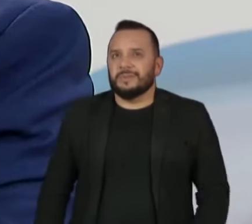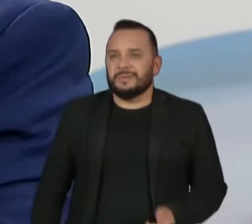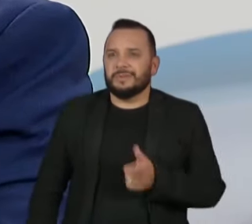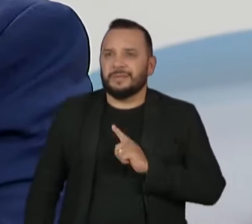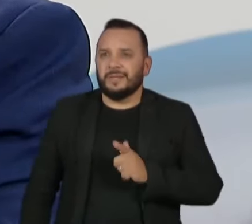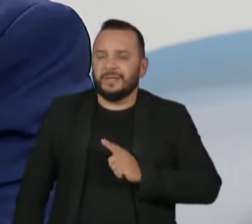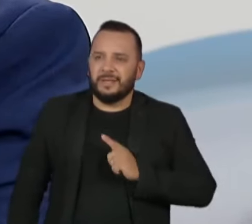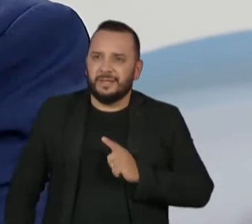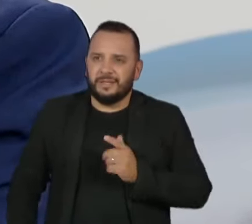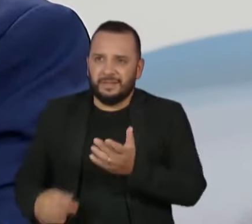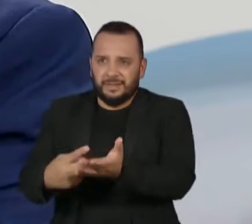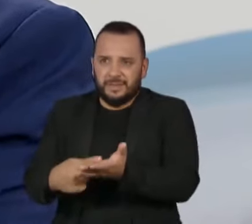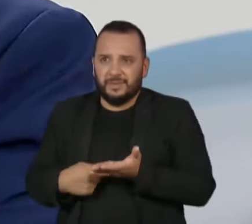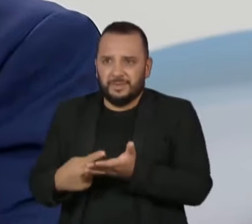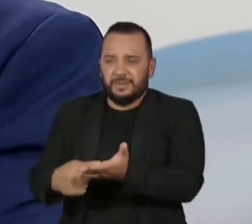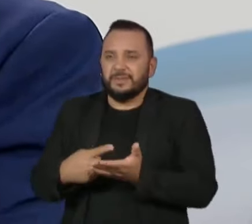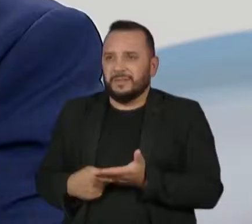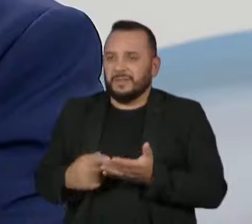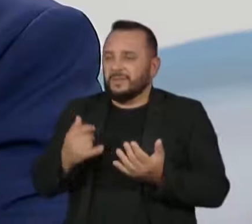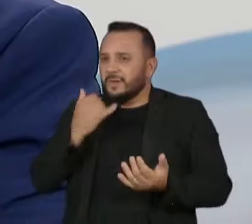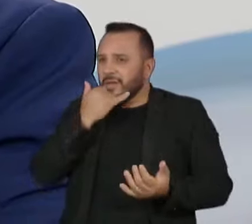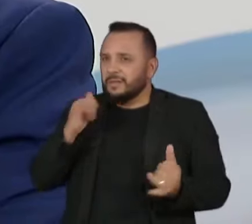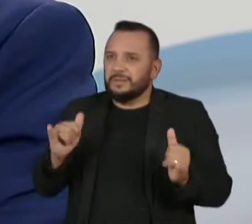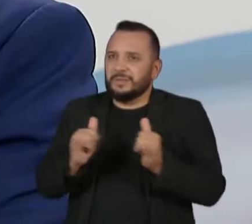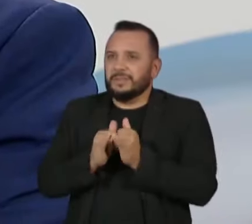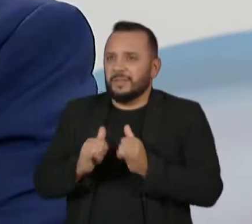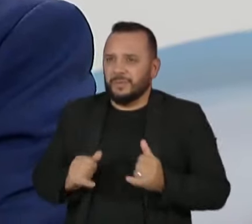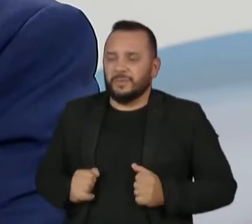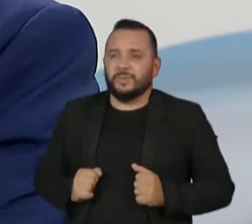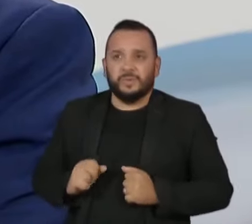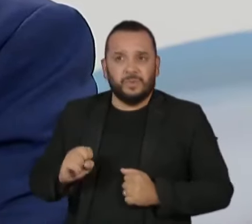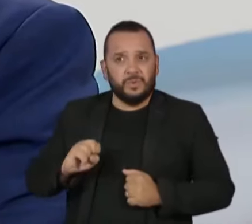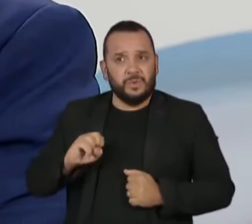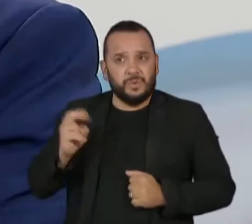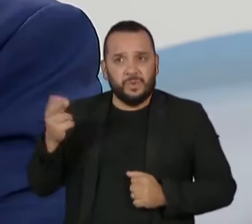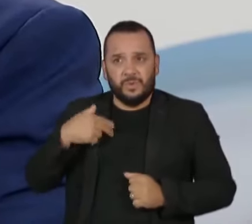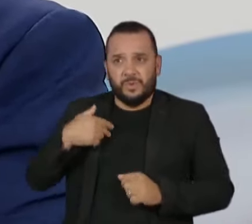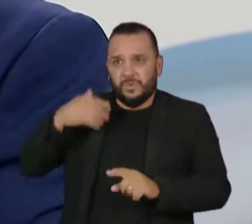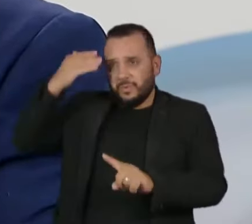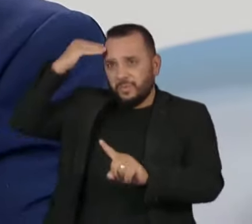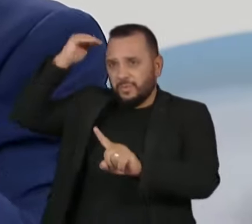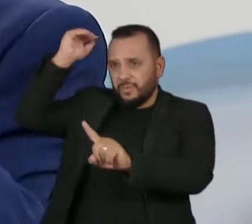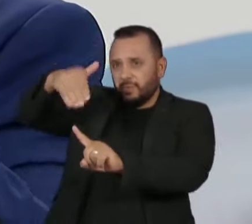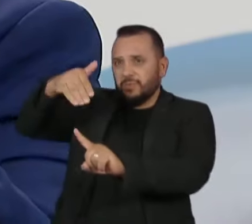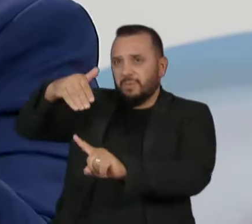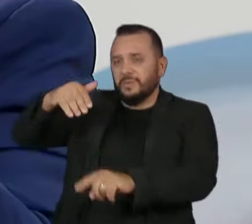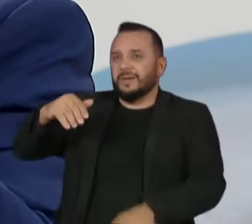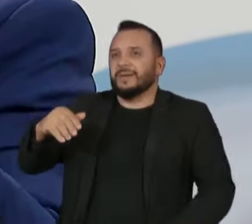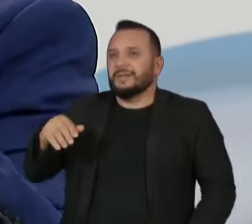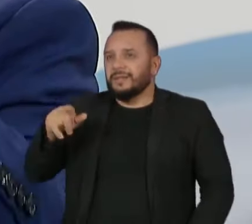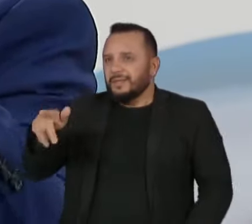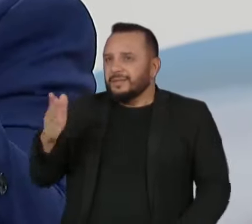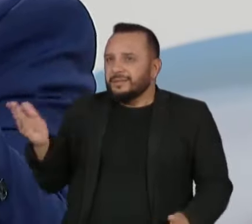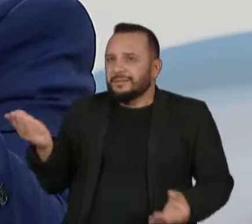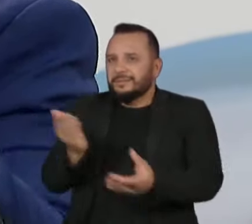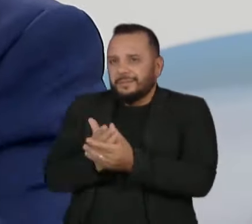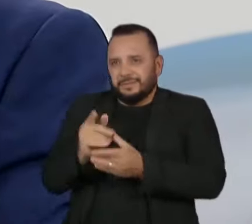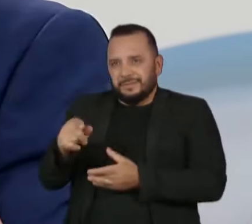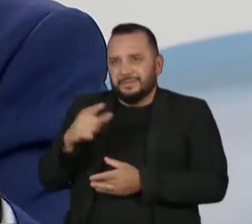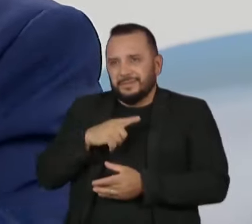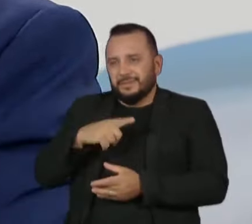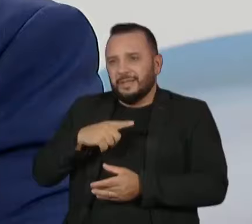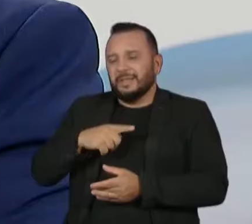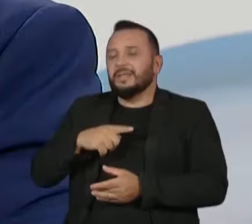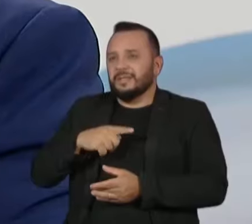negociação de um acordo de leniência ou uma condenação, eles sobem, com uma